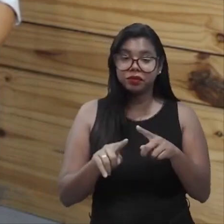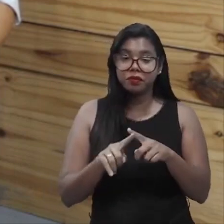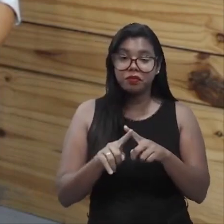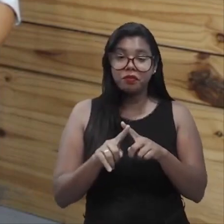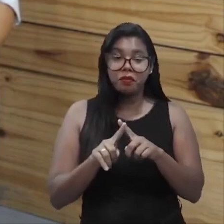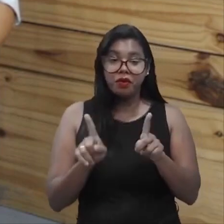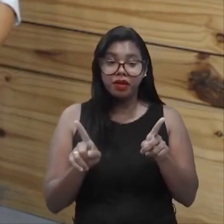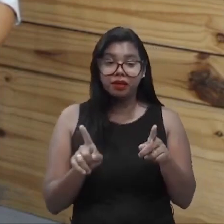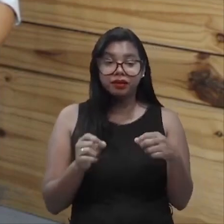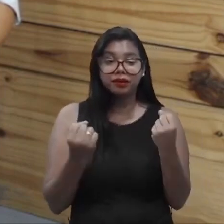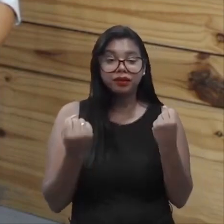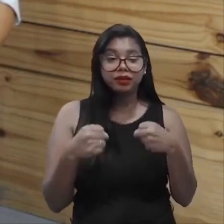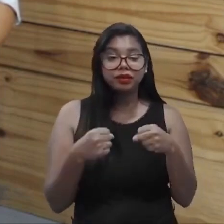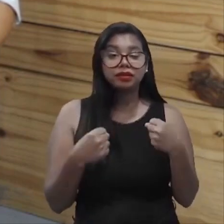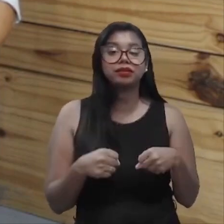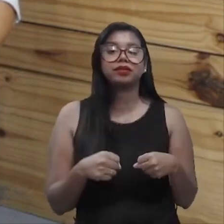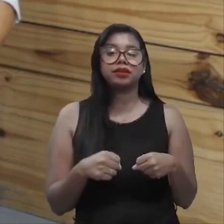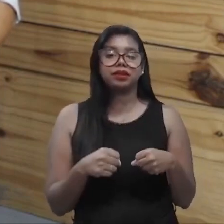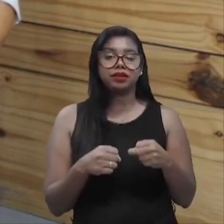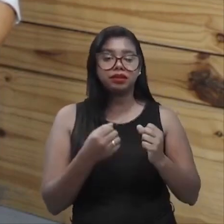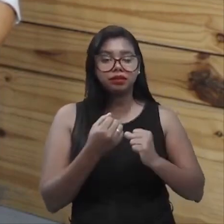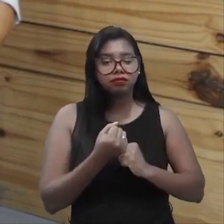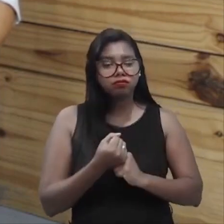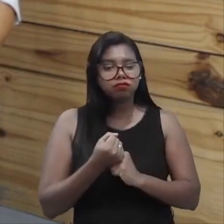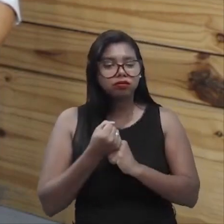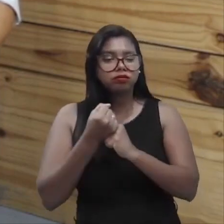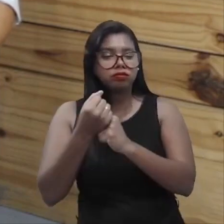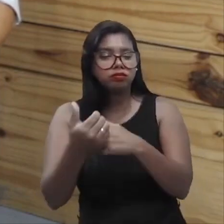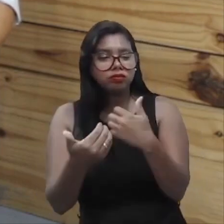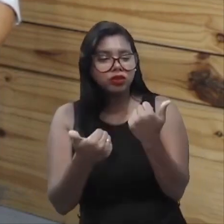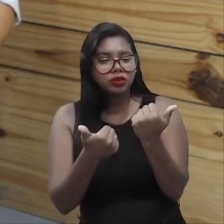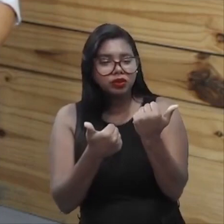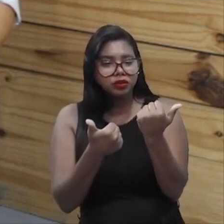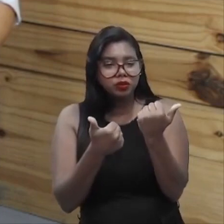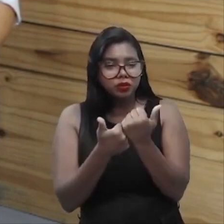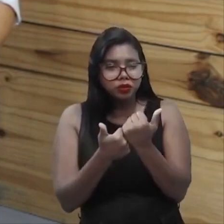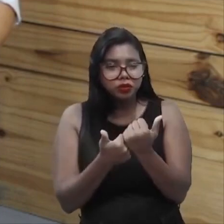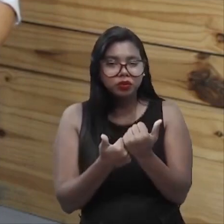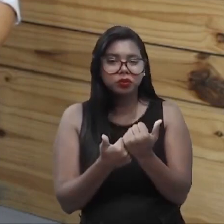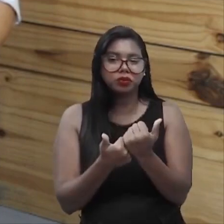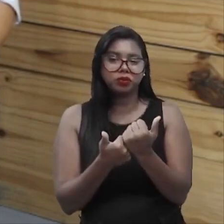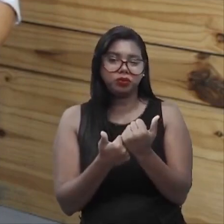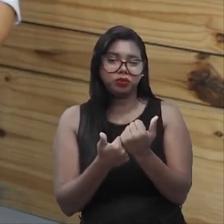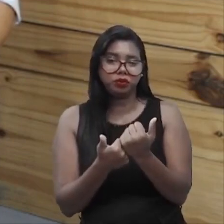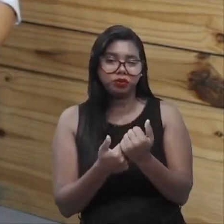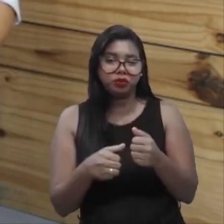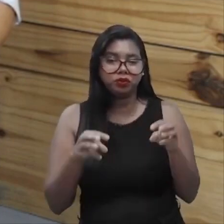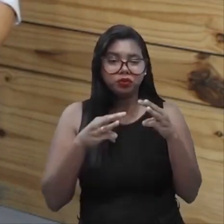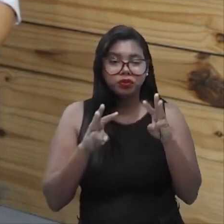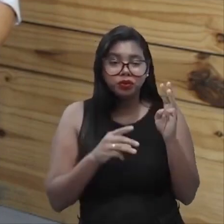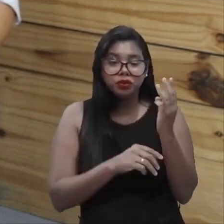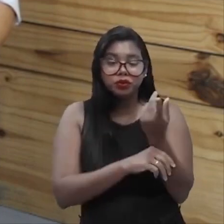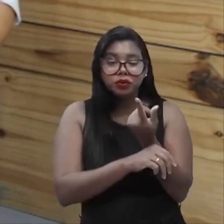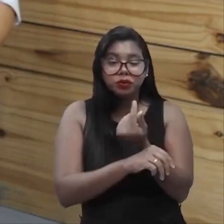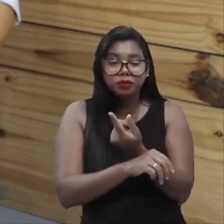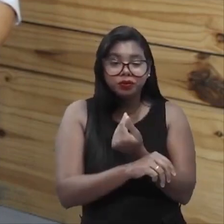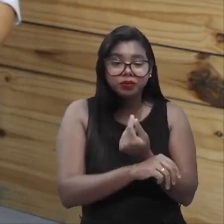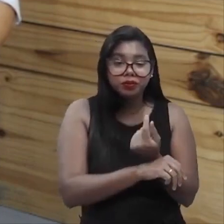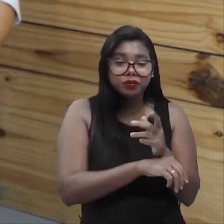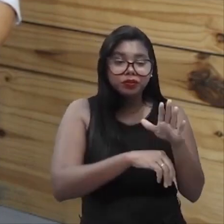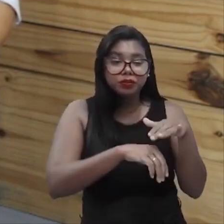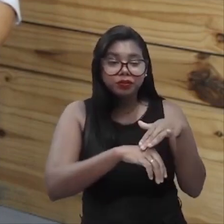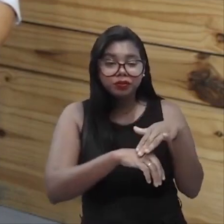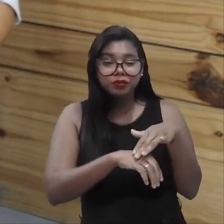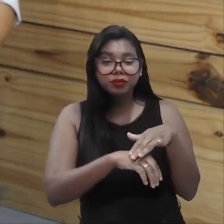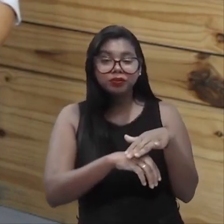ele precisa de um laço, de alguém que patrocine, não só com investimento, mas com